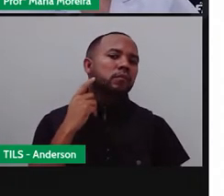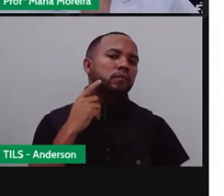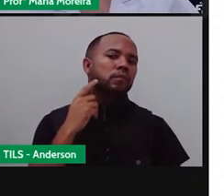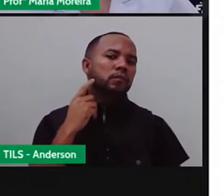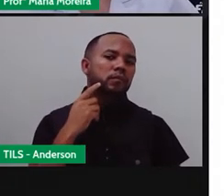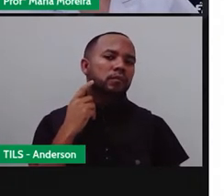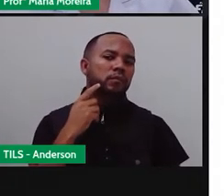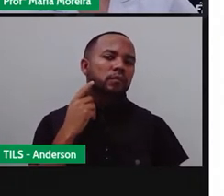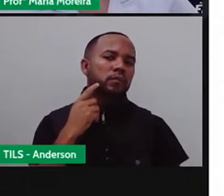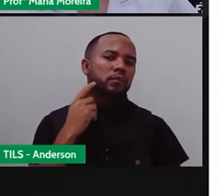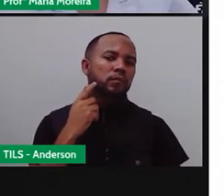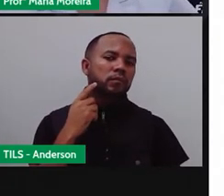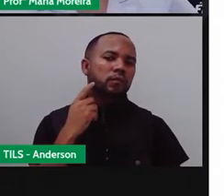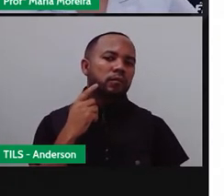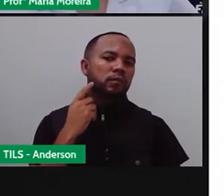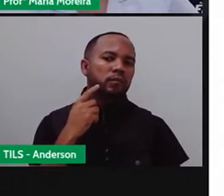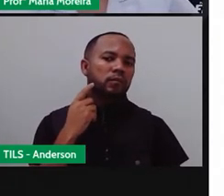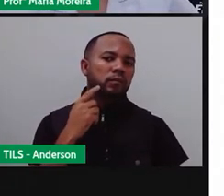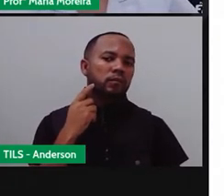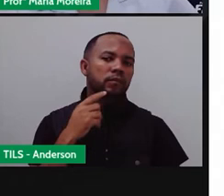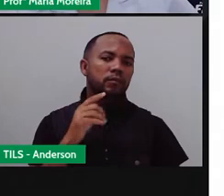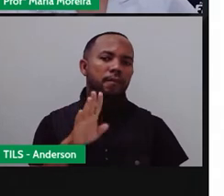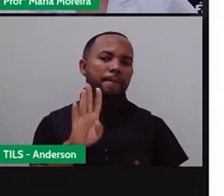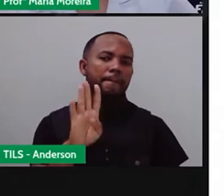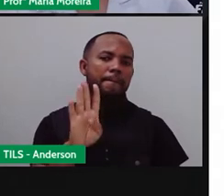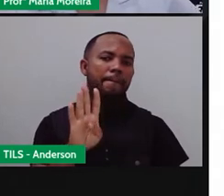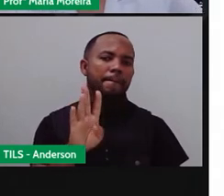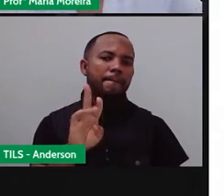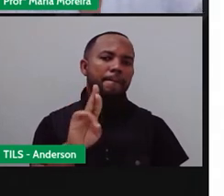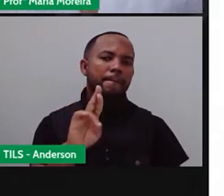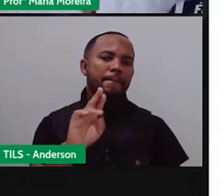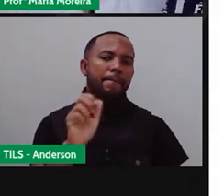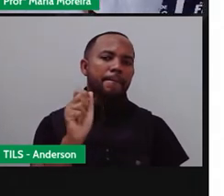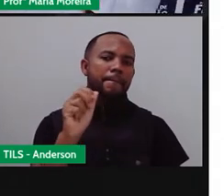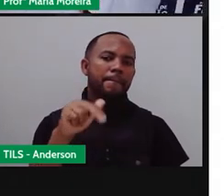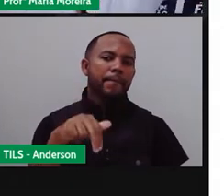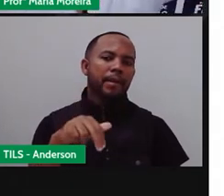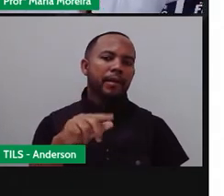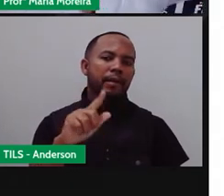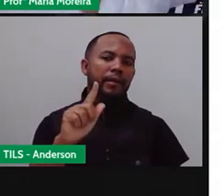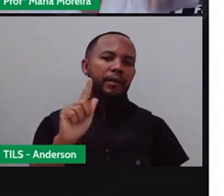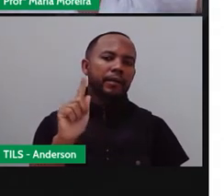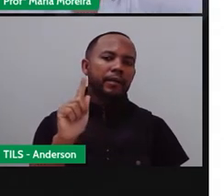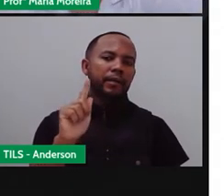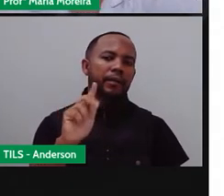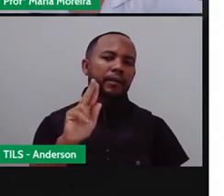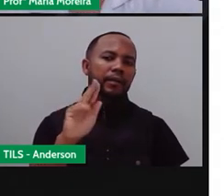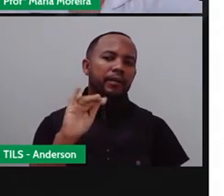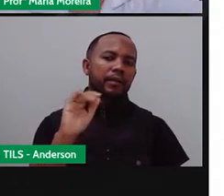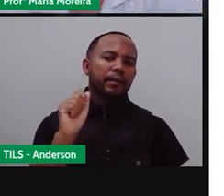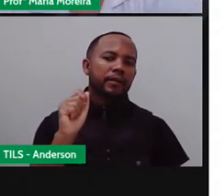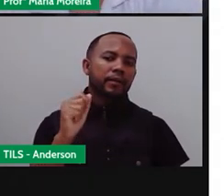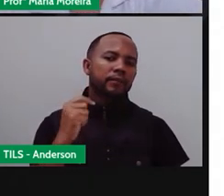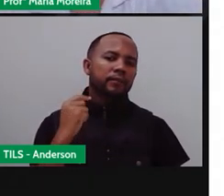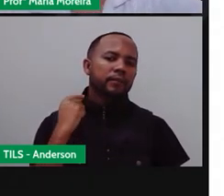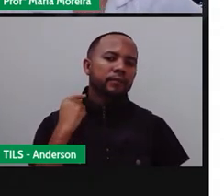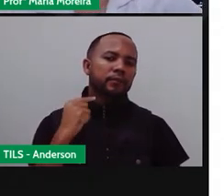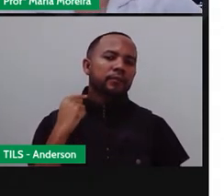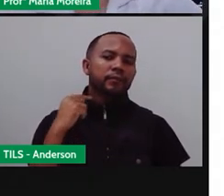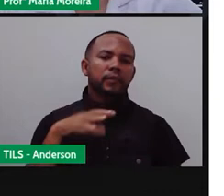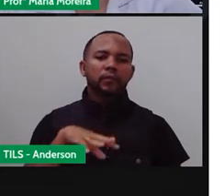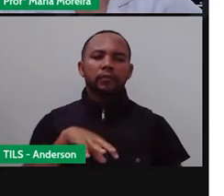brânquia. Brânquia. Por que brânquias? Porque eles respiram aonde? Aqui no ar ou aonde? Ó, na